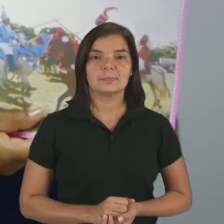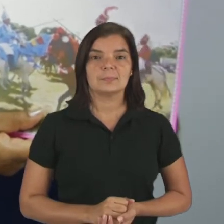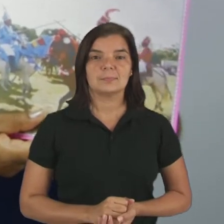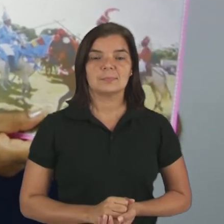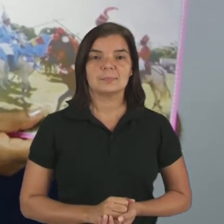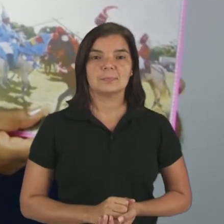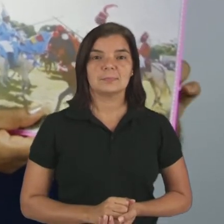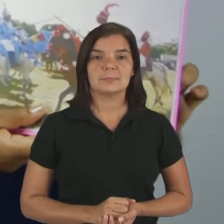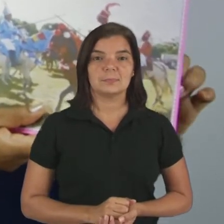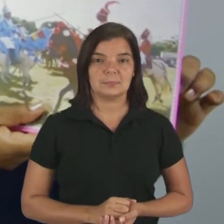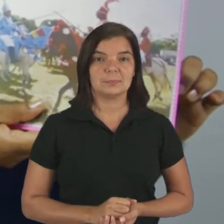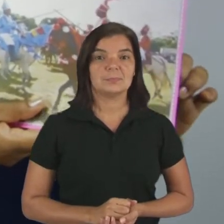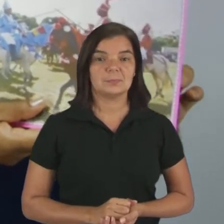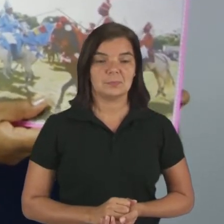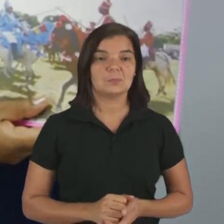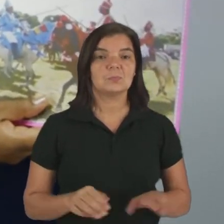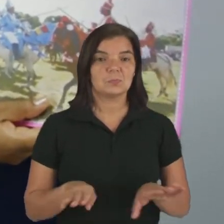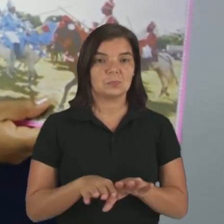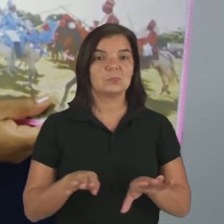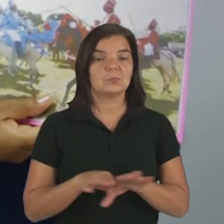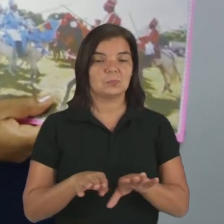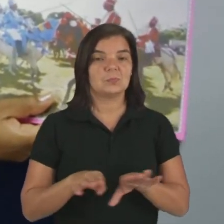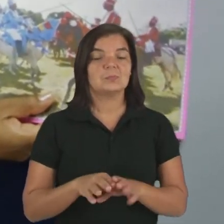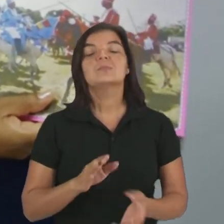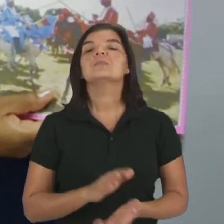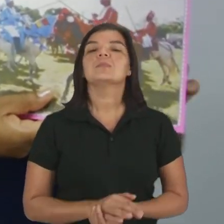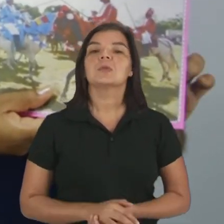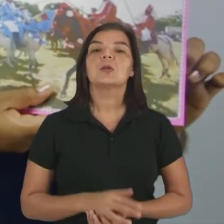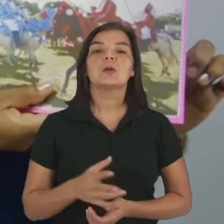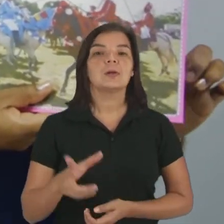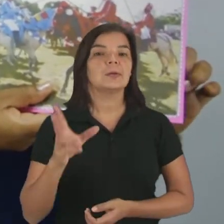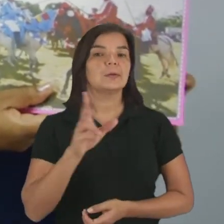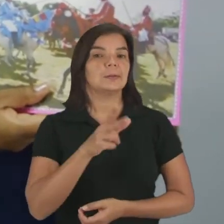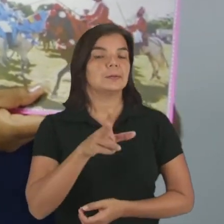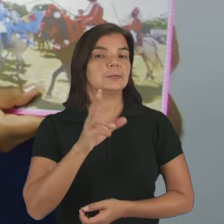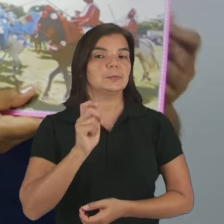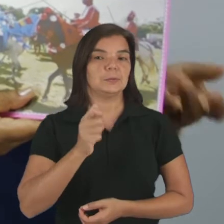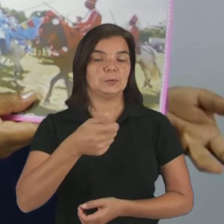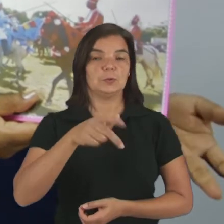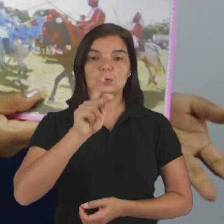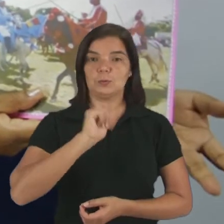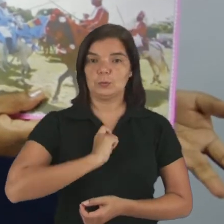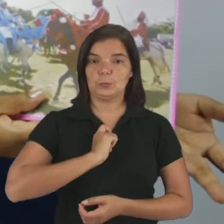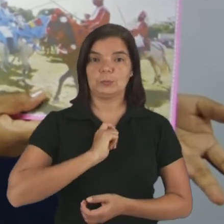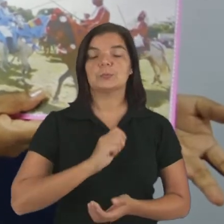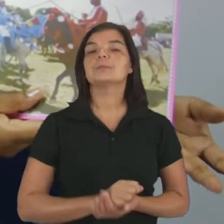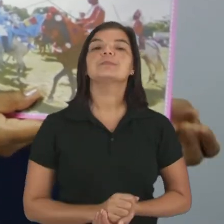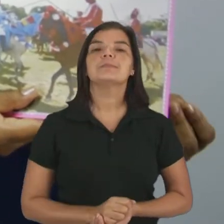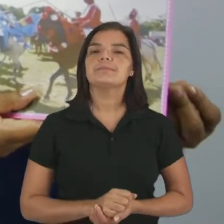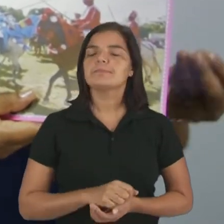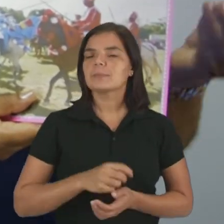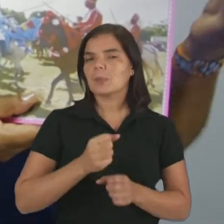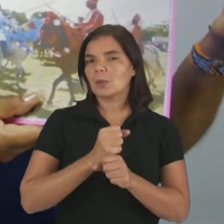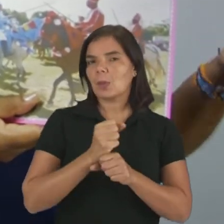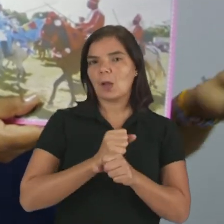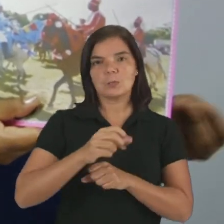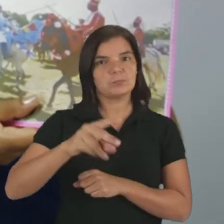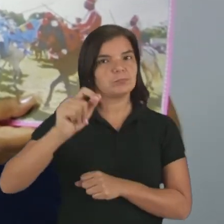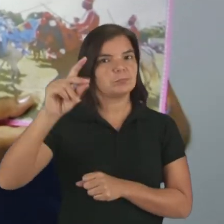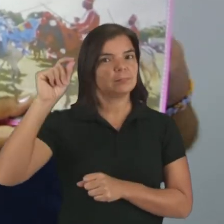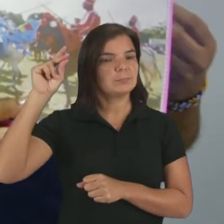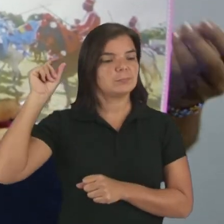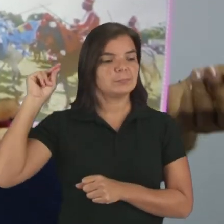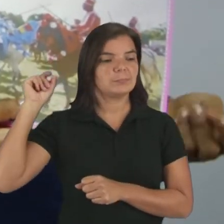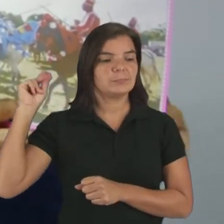Portugal. Isso mesmo. E há muitos e muitos anos atrás, né? Já tinha